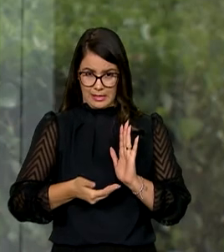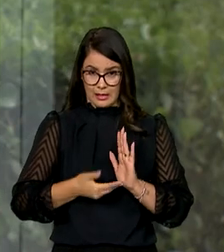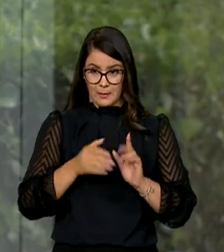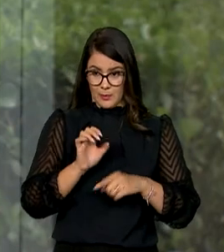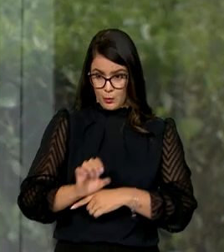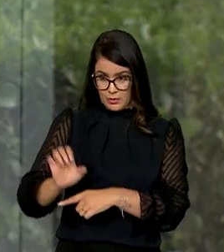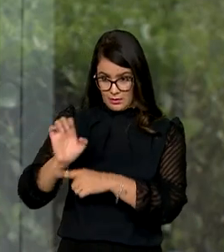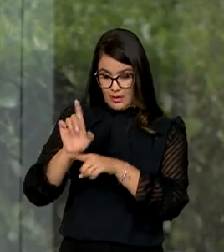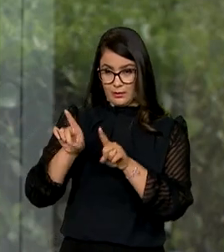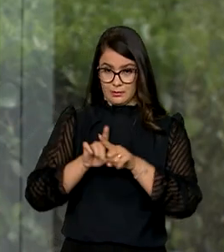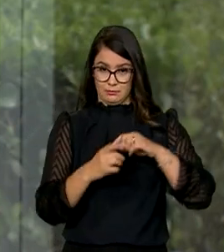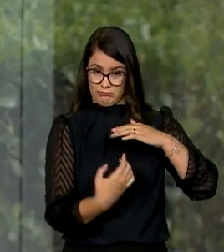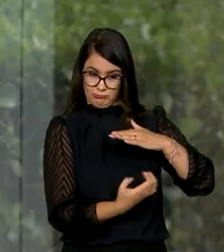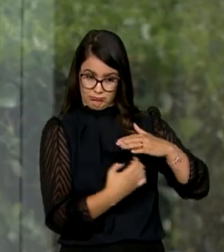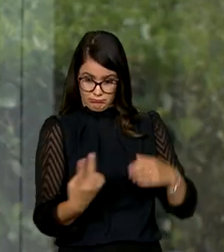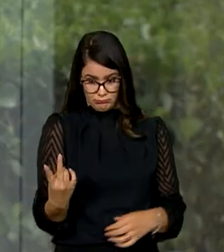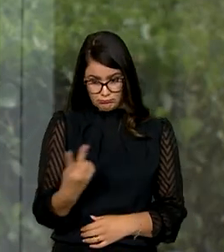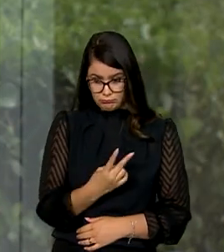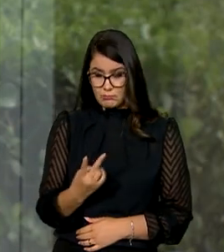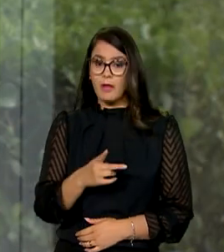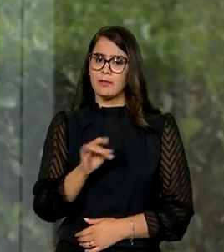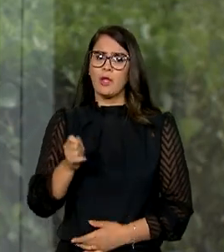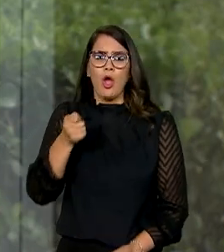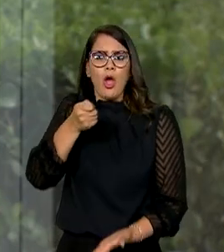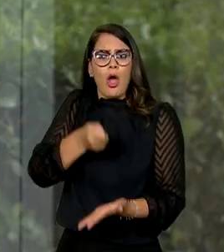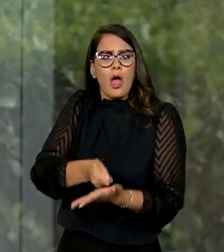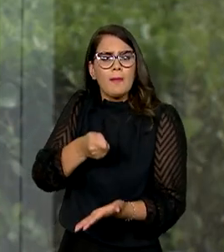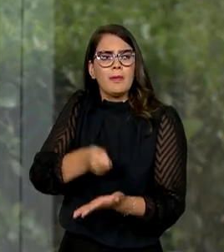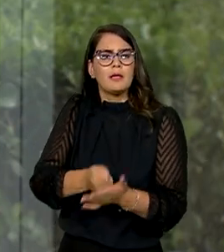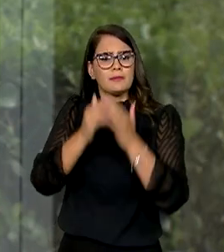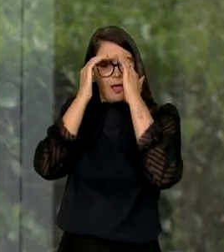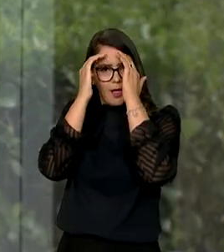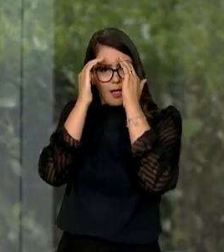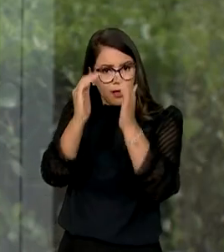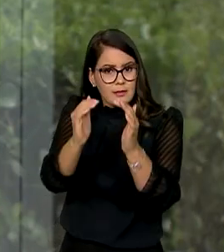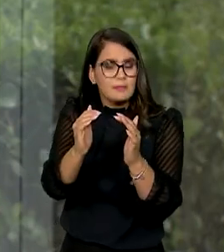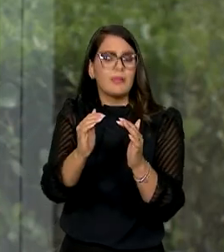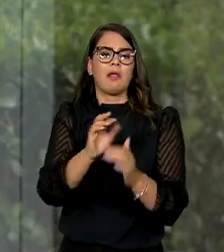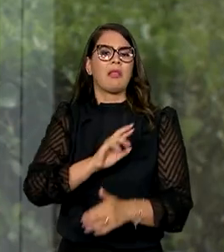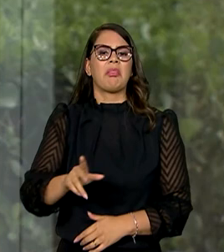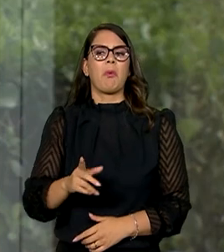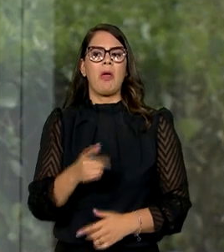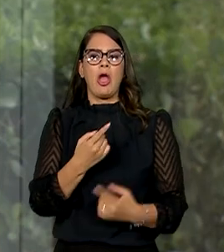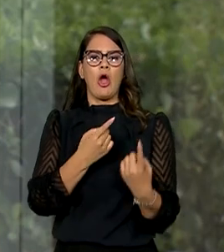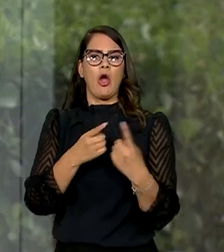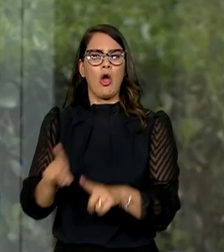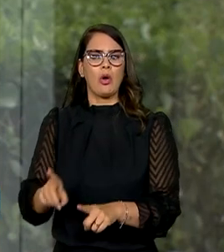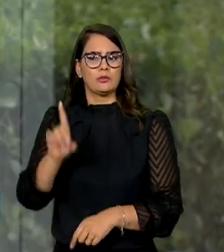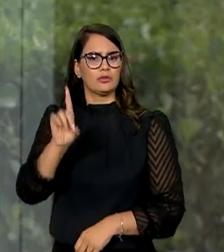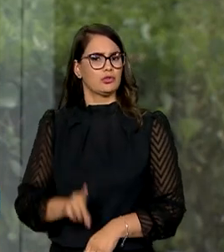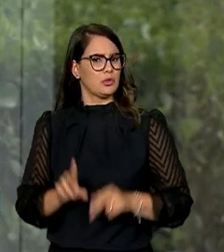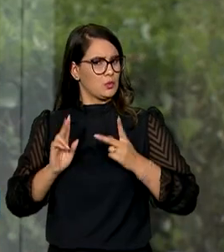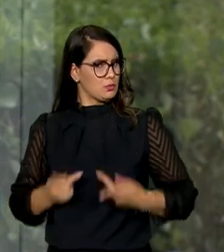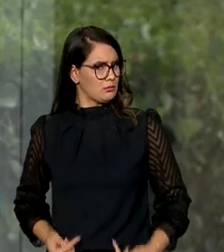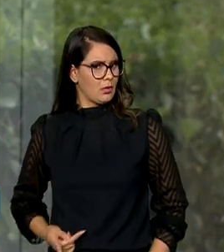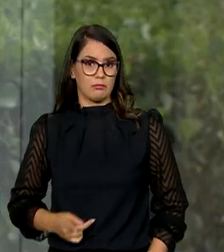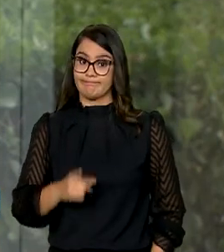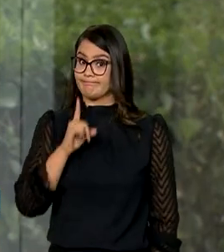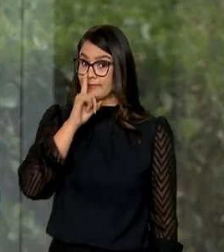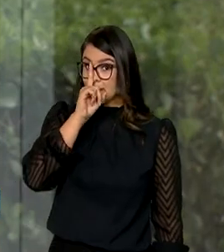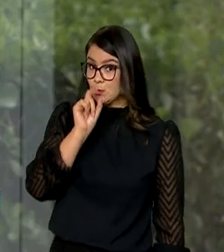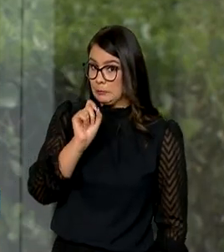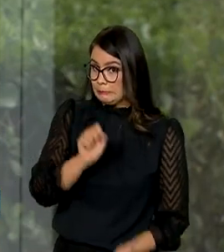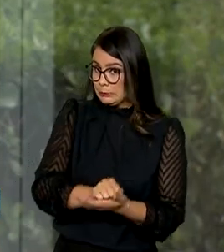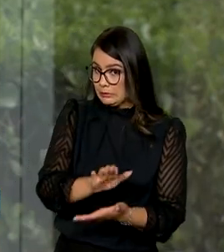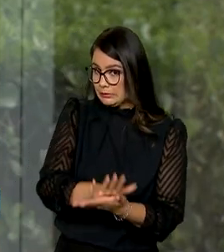Estado e as empresas passam a ter obrigação de respeitar e não violar os direitos humanos, sob risco de